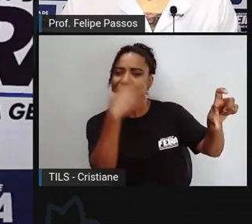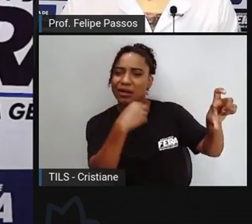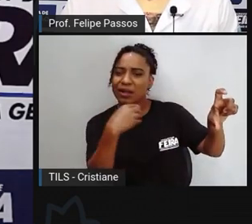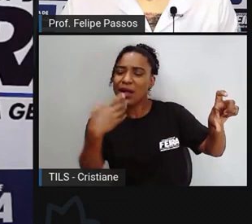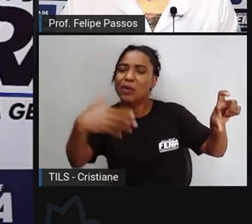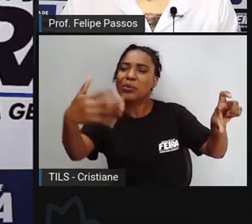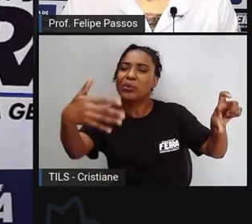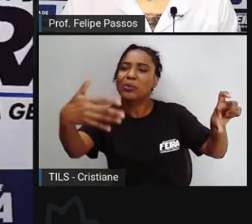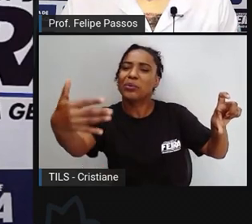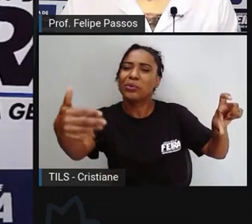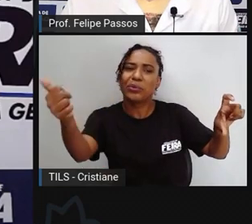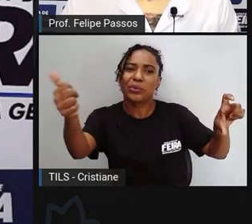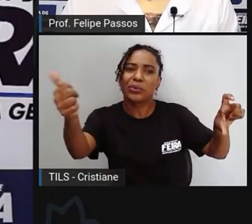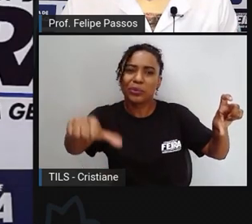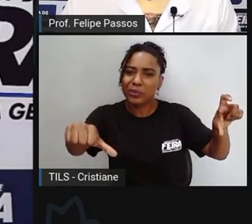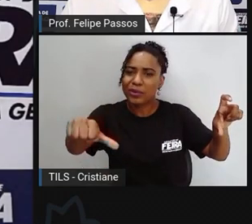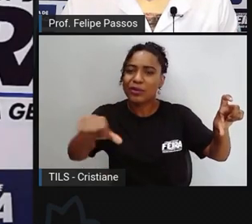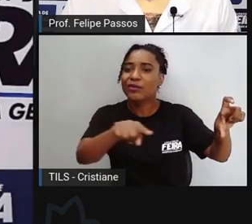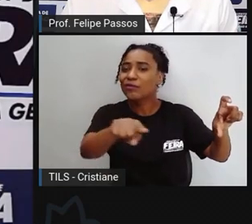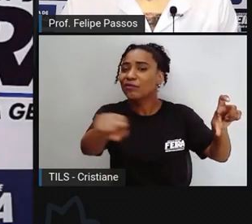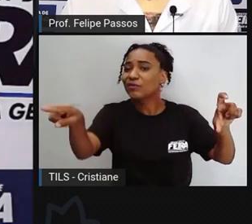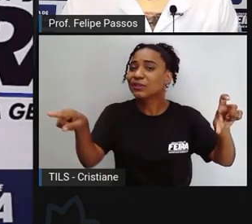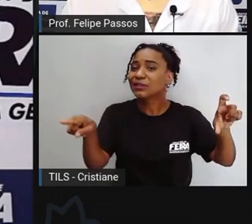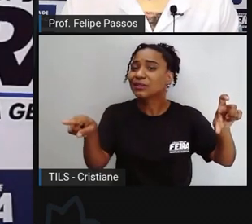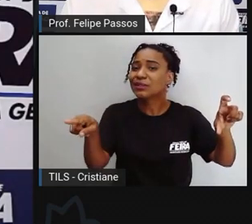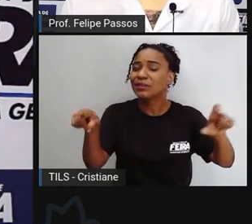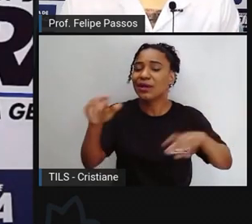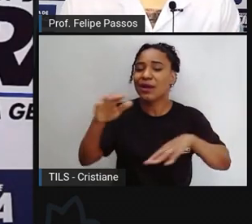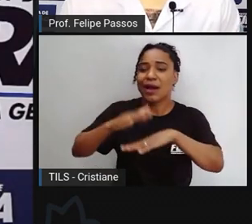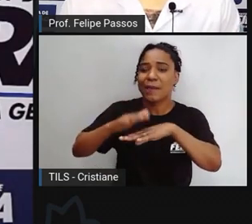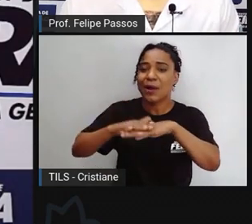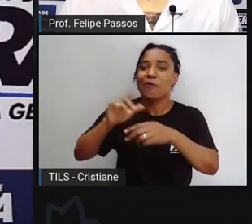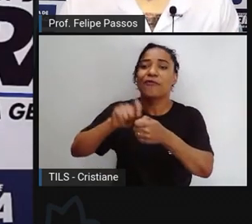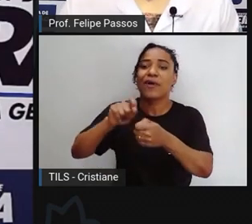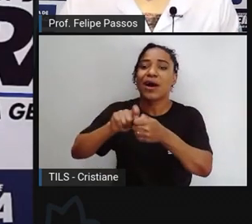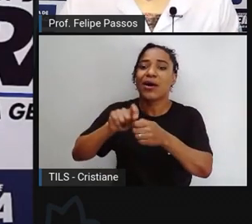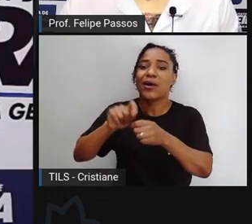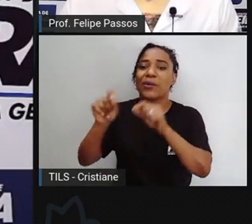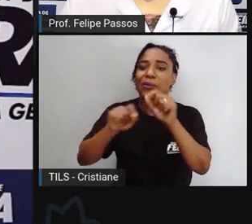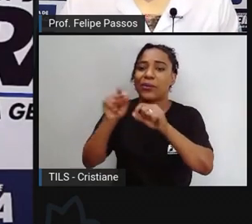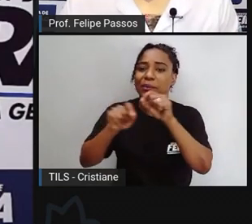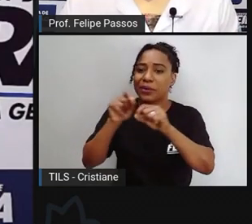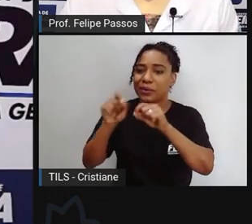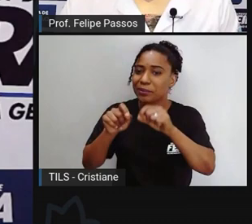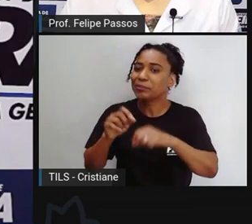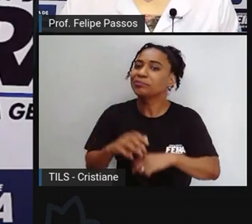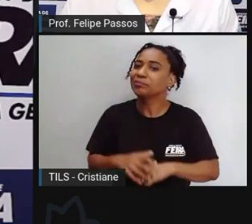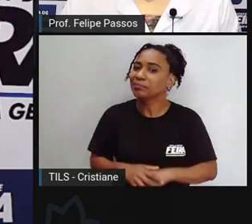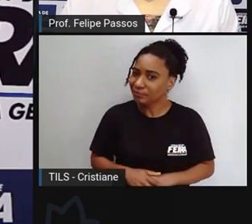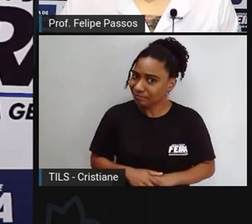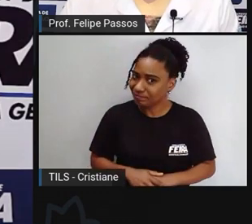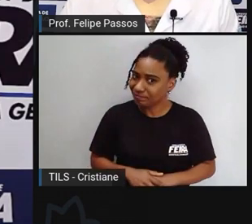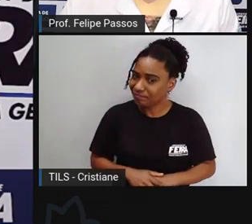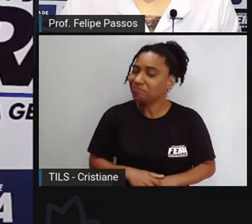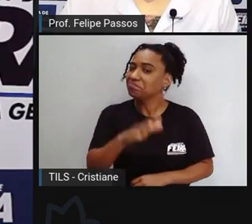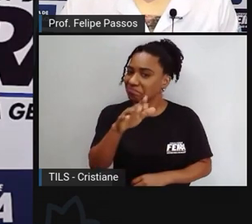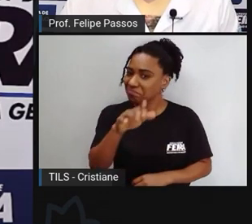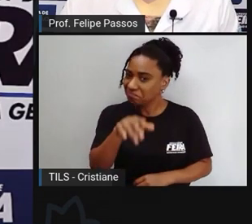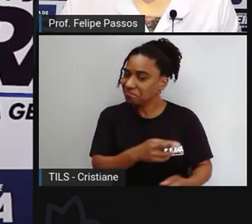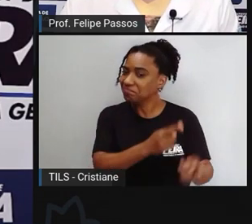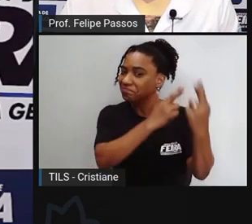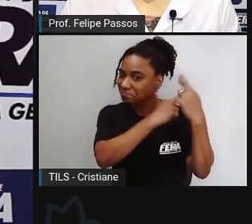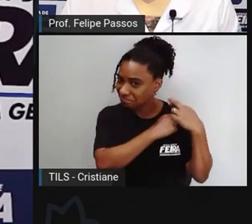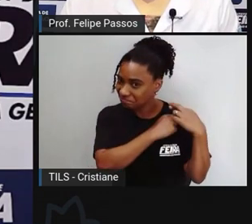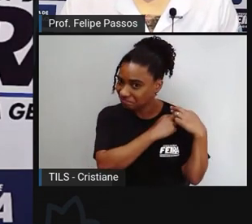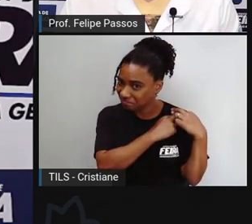defesa dessas lagoas é uma chamada para responsabilidade né para